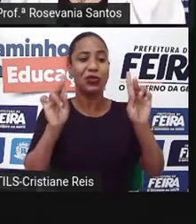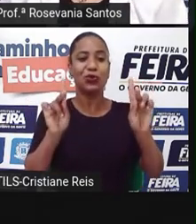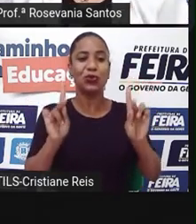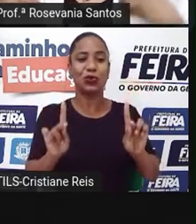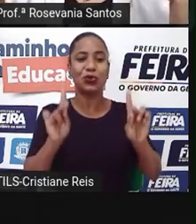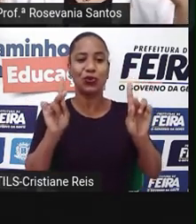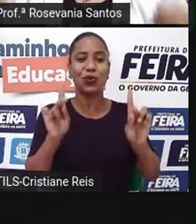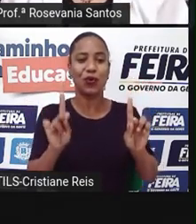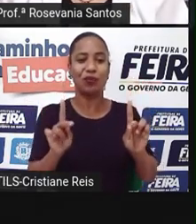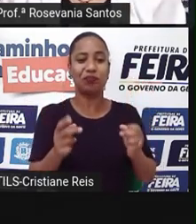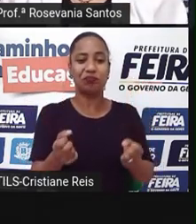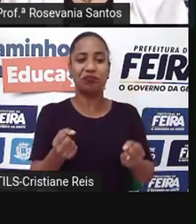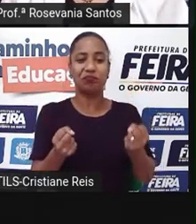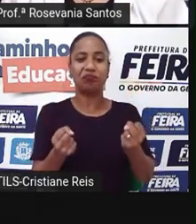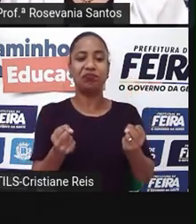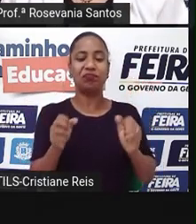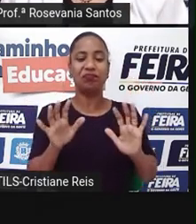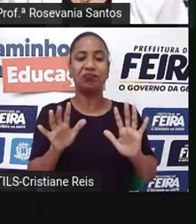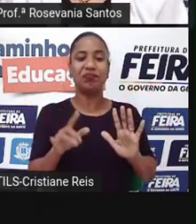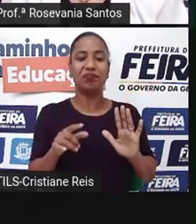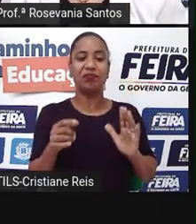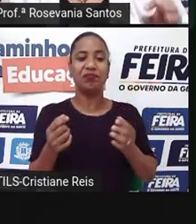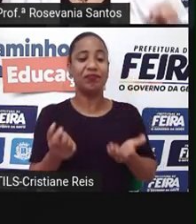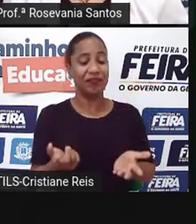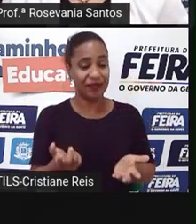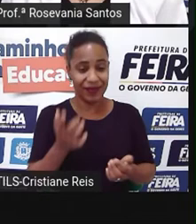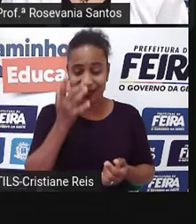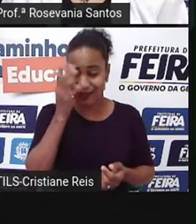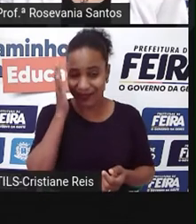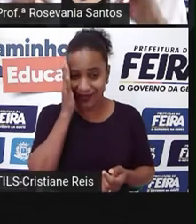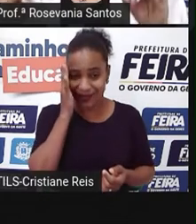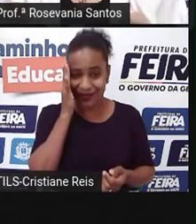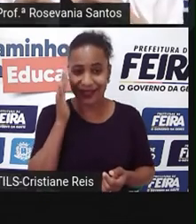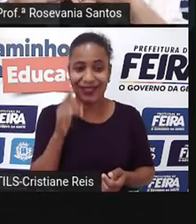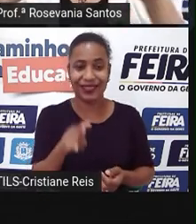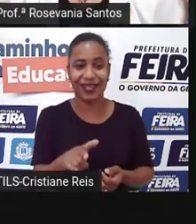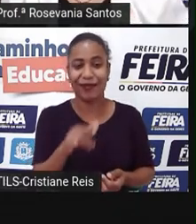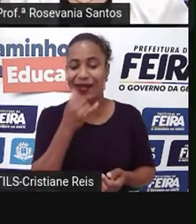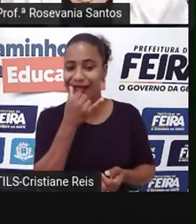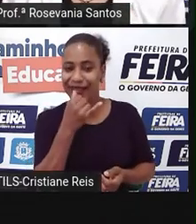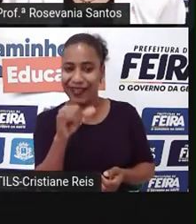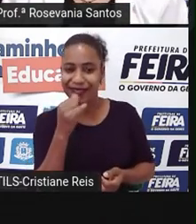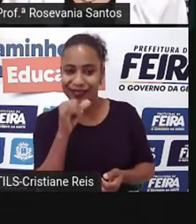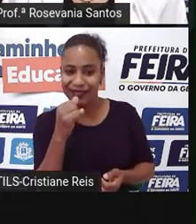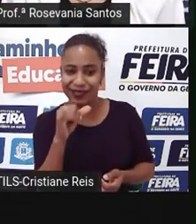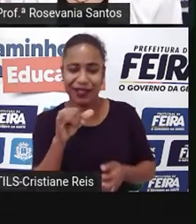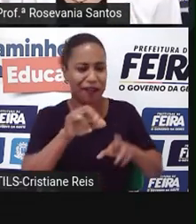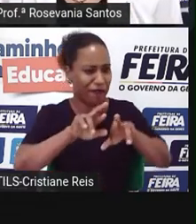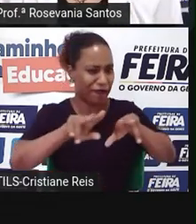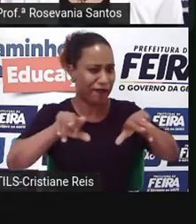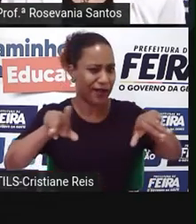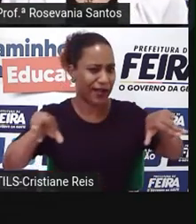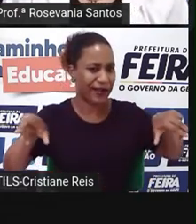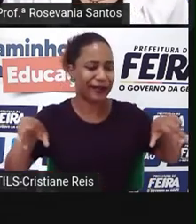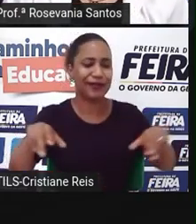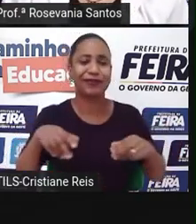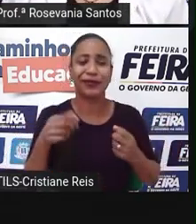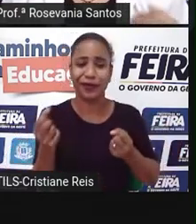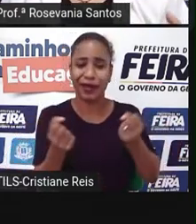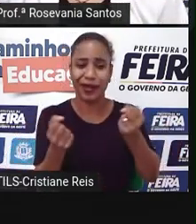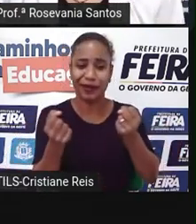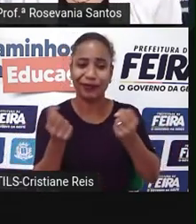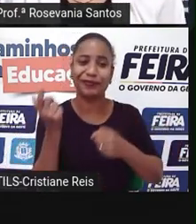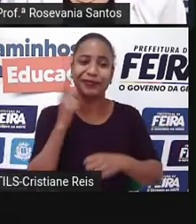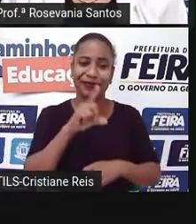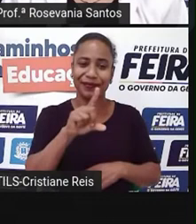estacionam, utilizam vários tipos de energia. Eles realmente, eles arrasam quando o assunto é tecnologia. Então, vamos